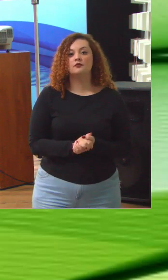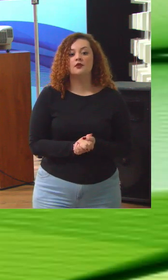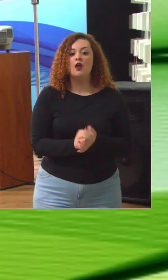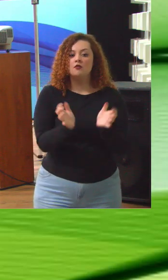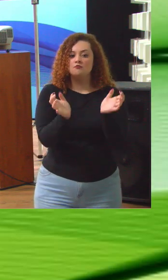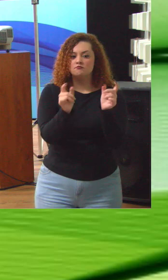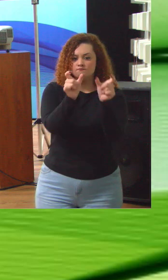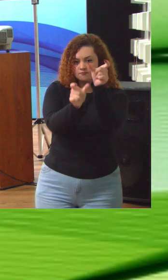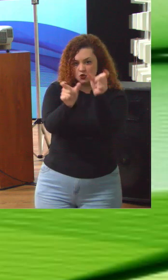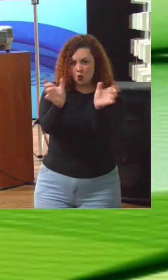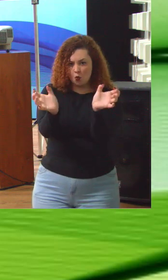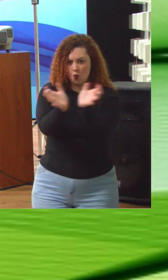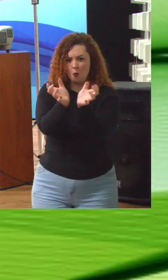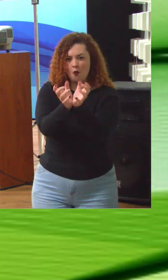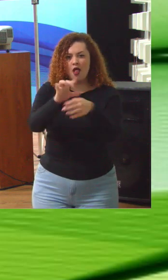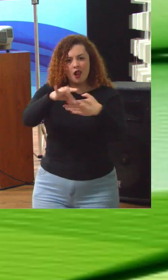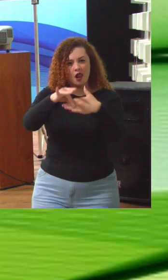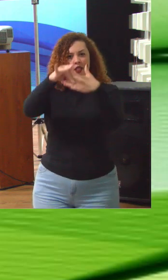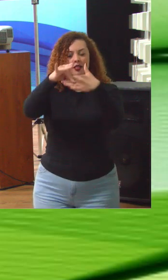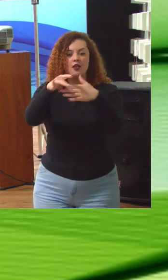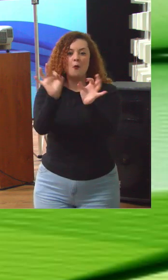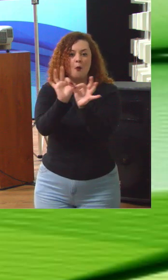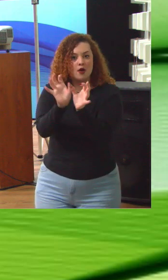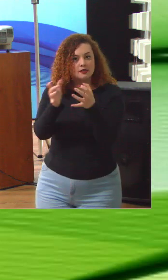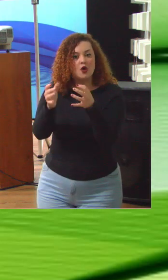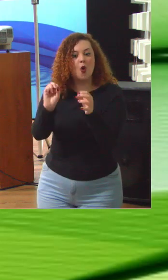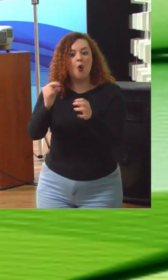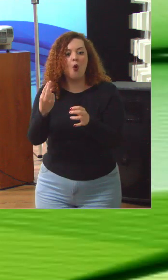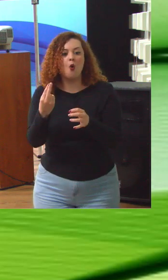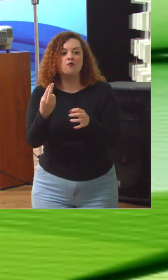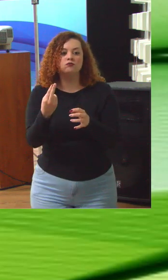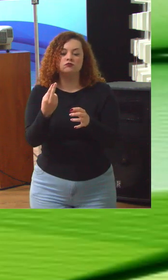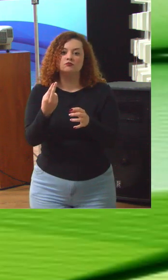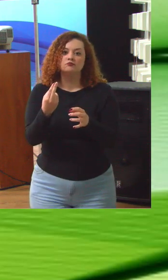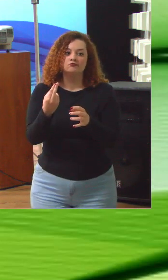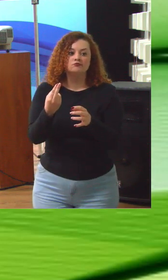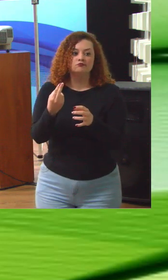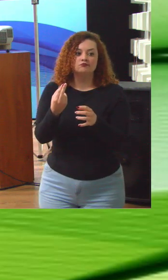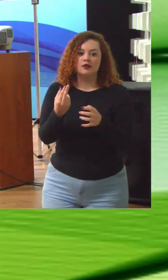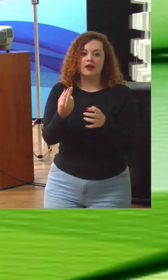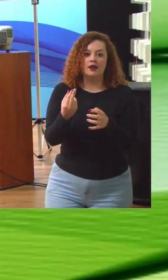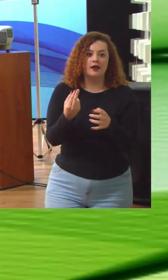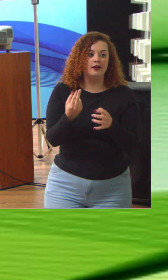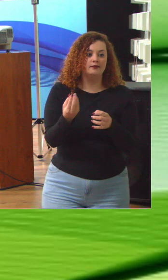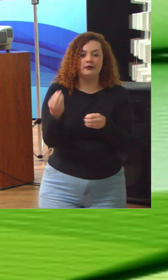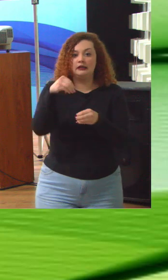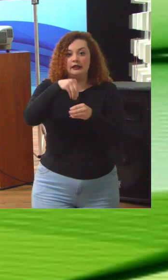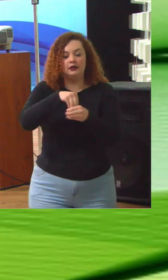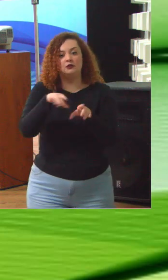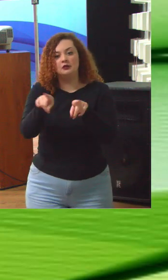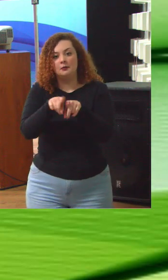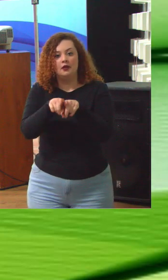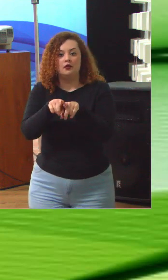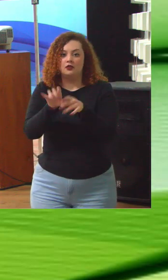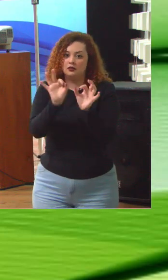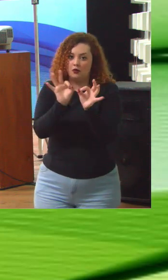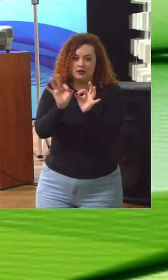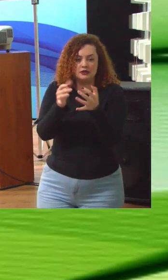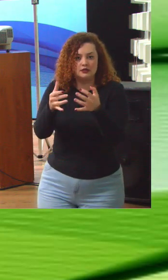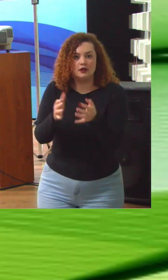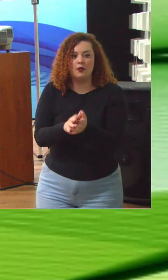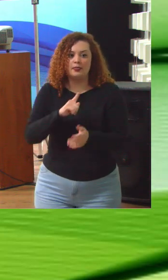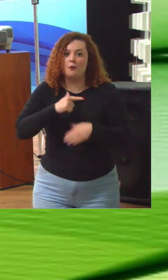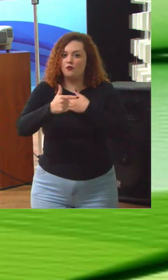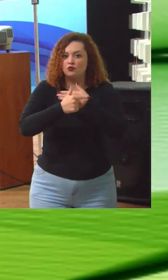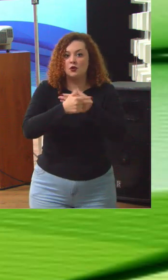que comandam a organização ou que interferem no funcionamento da organização pelo alto nível. Por exemplo, o